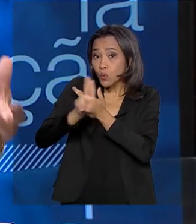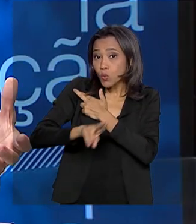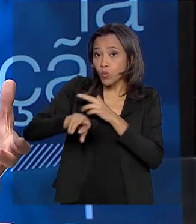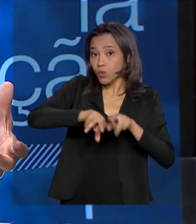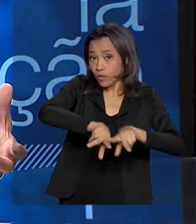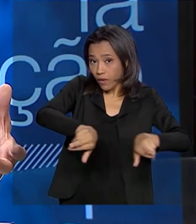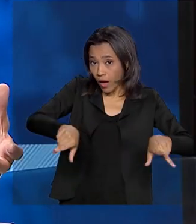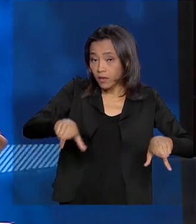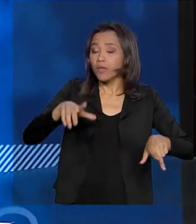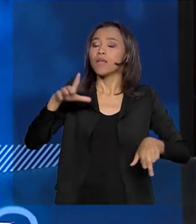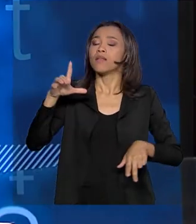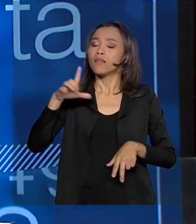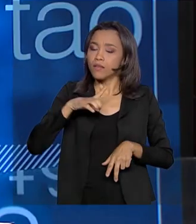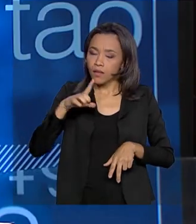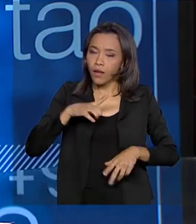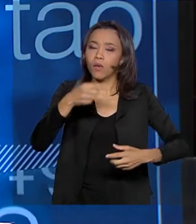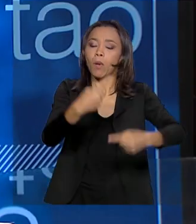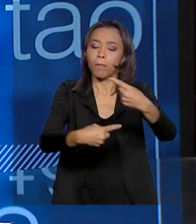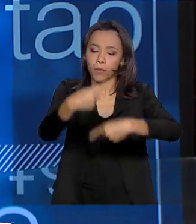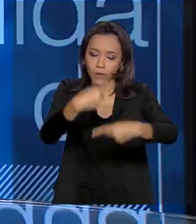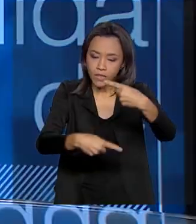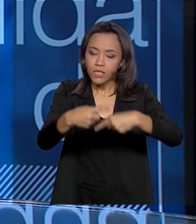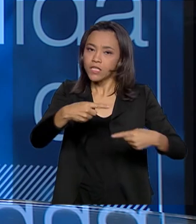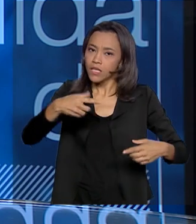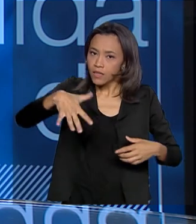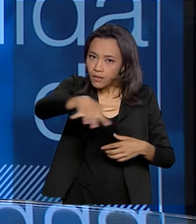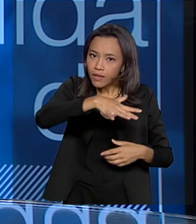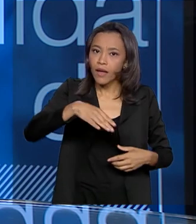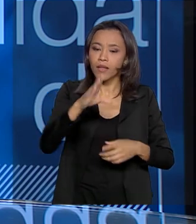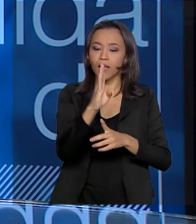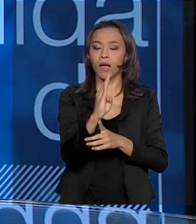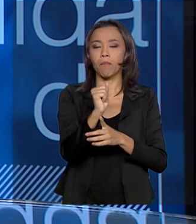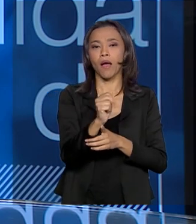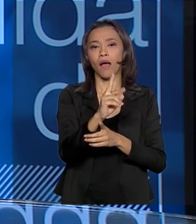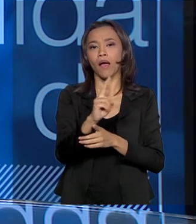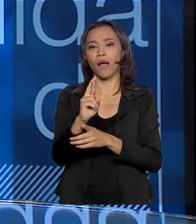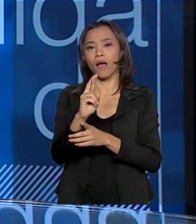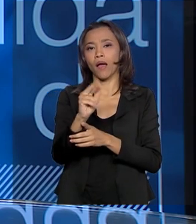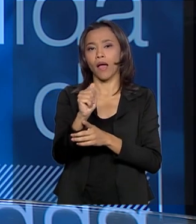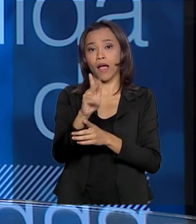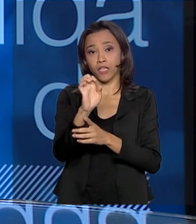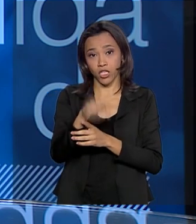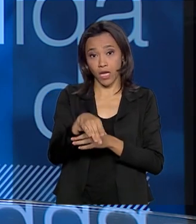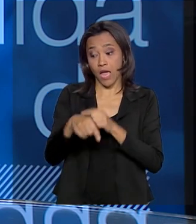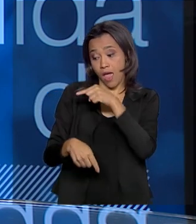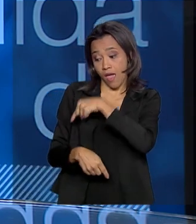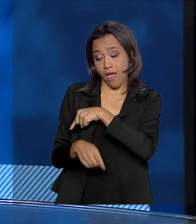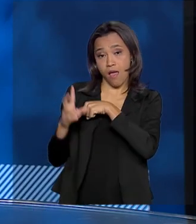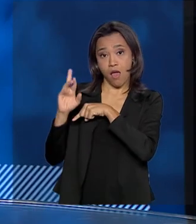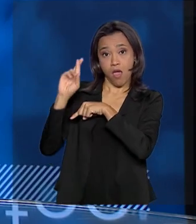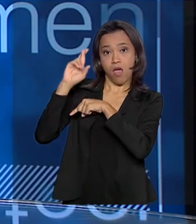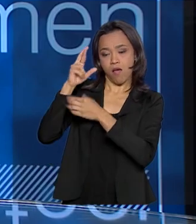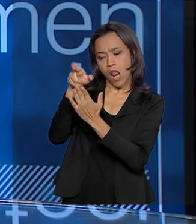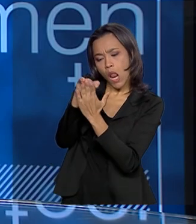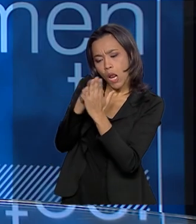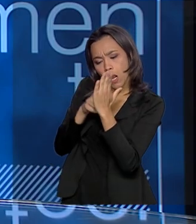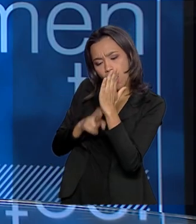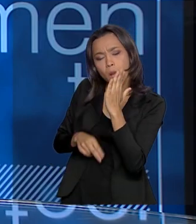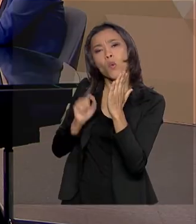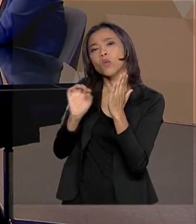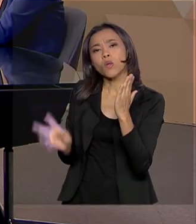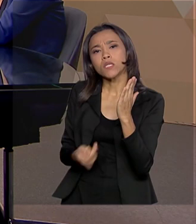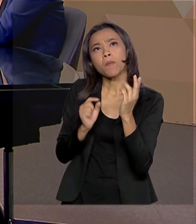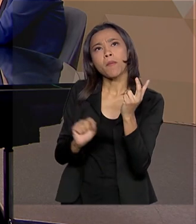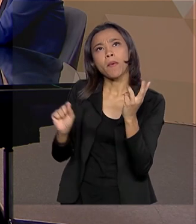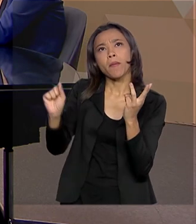política nacional de barragens. Existe uma política nacional de barragens e cabe a ANA fazer um relatório anual da situação de todas as barragens do país.